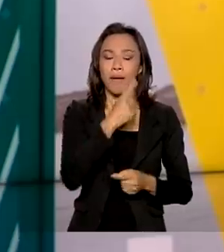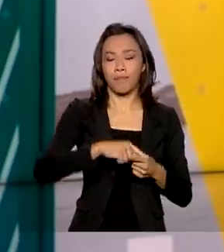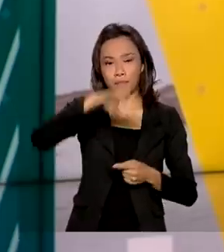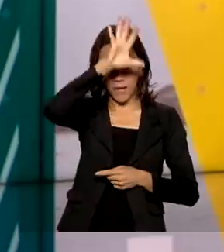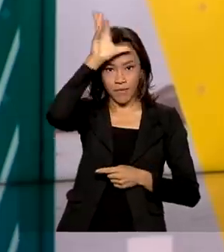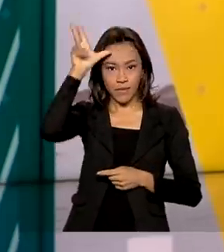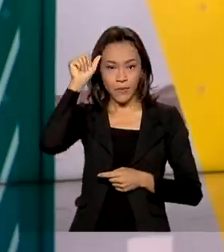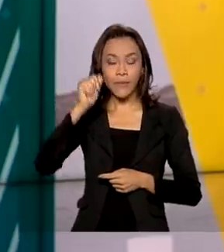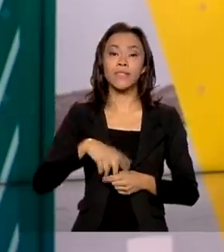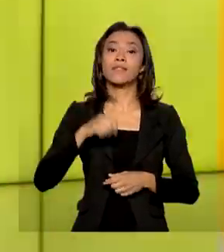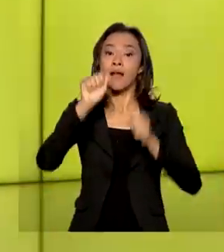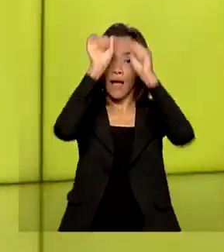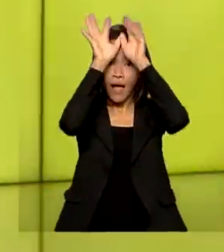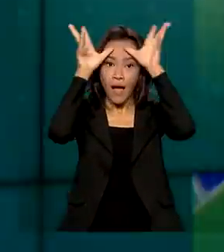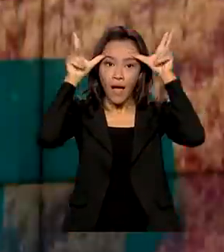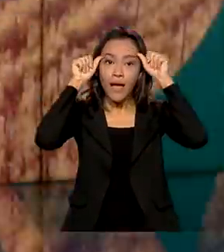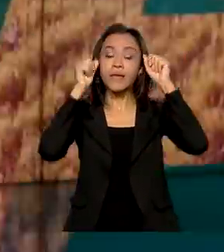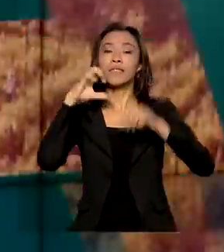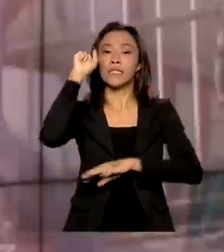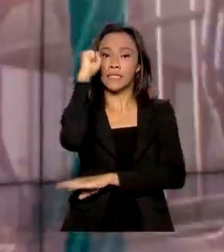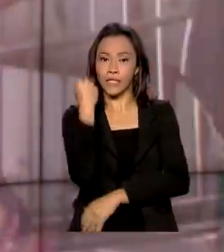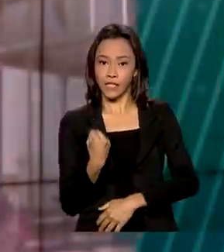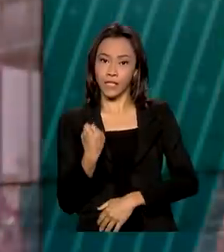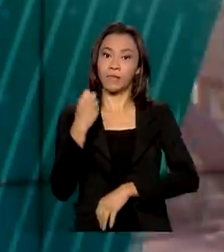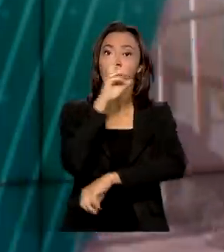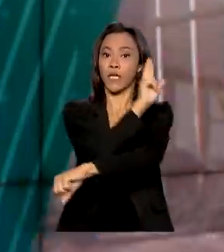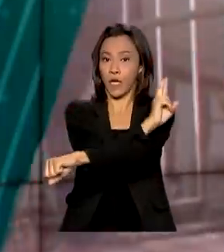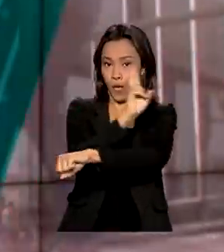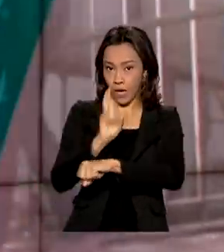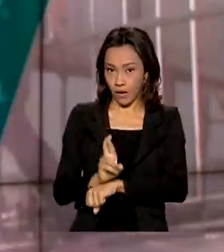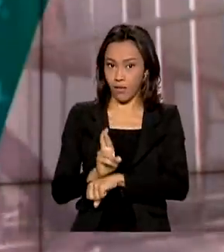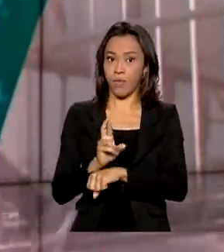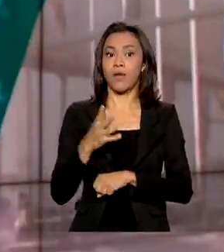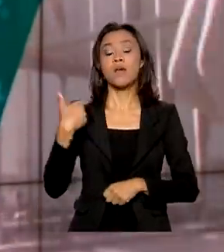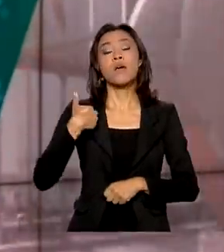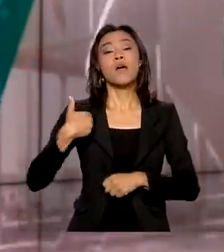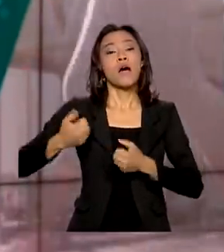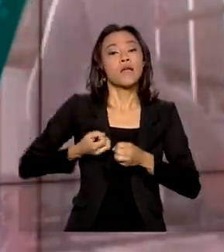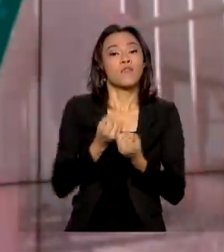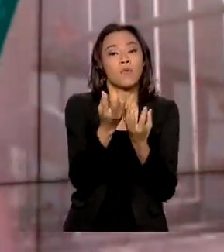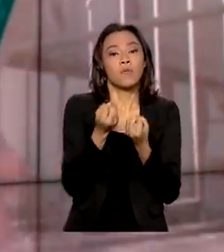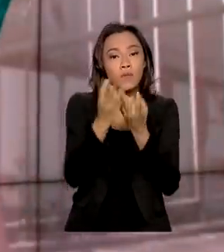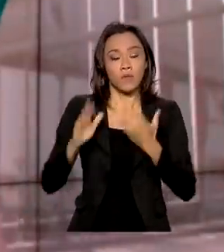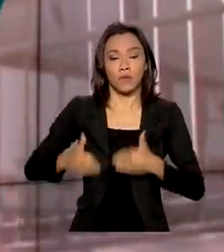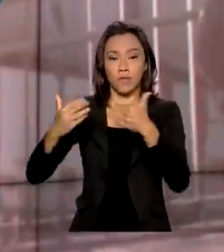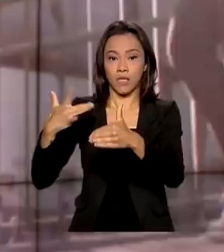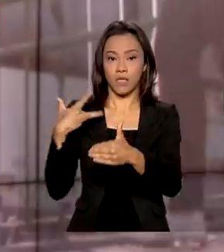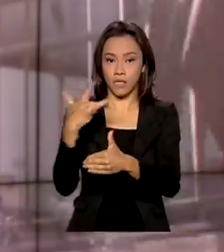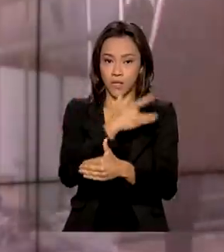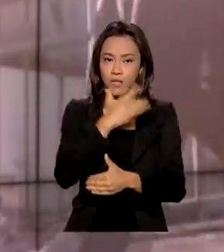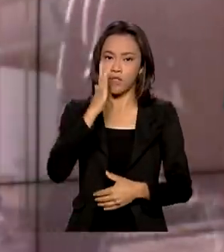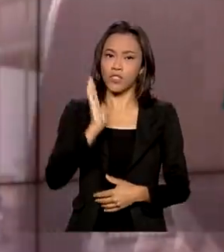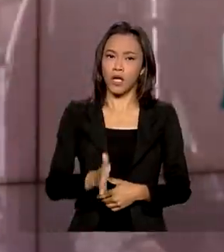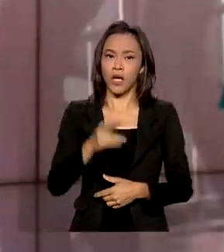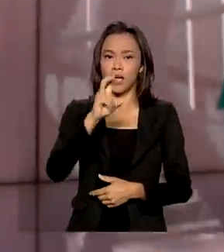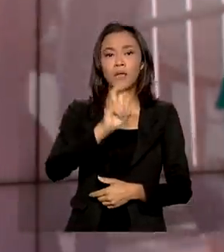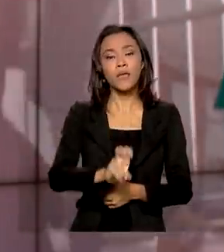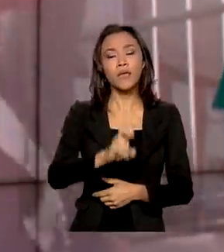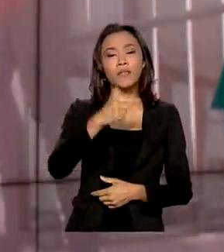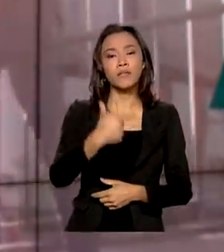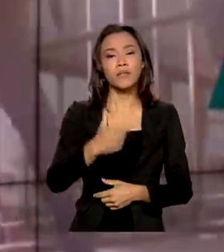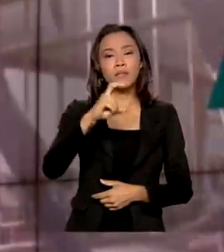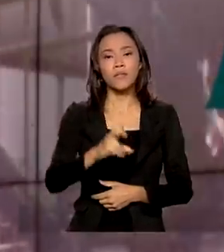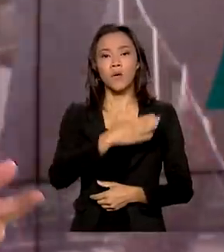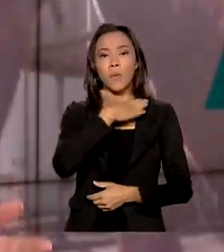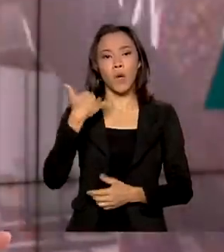Amazonas, Acre, Sergipe e Roraima. Segundo dados do Ministério da Saúde, foram 525 mortes registradas no